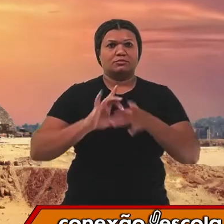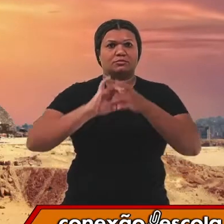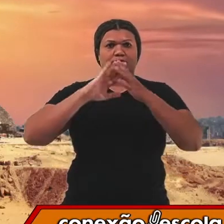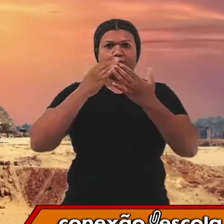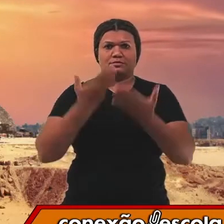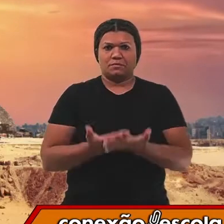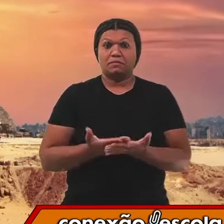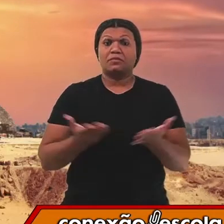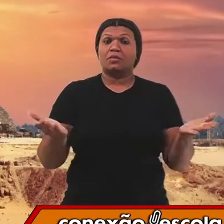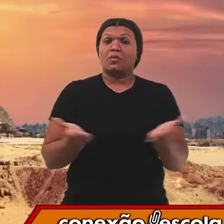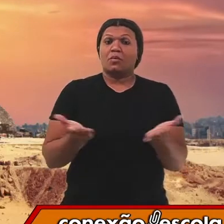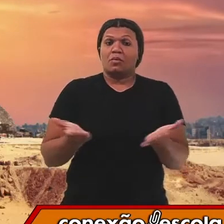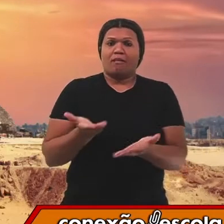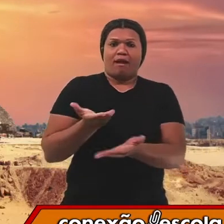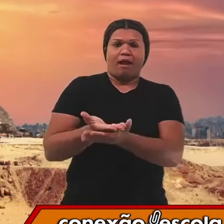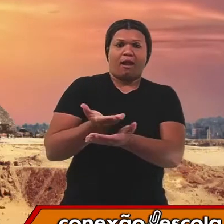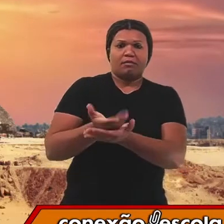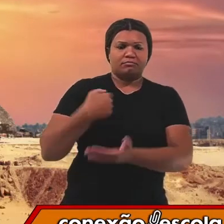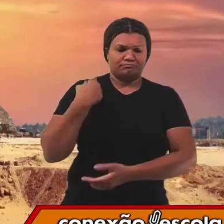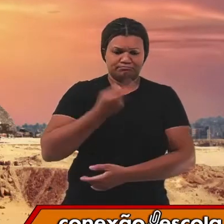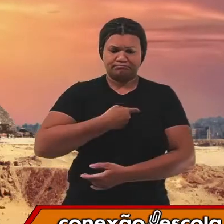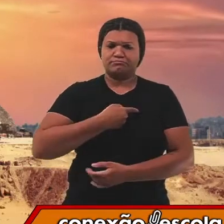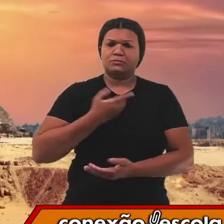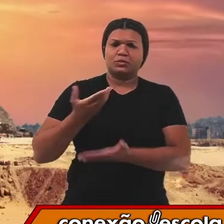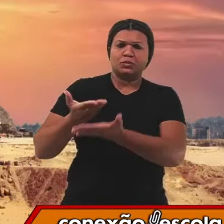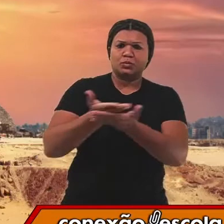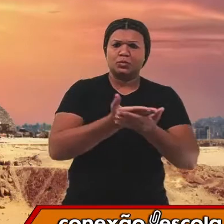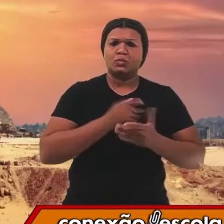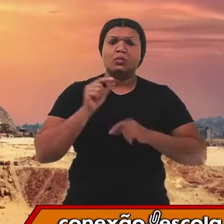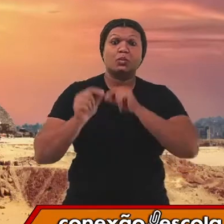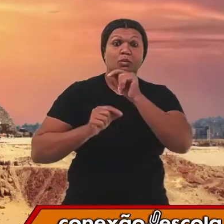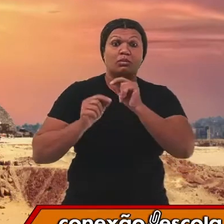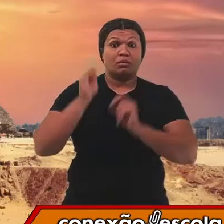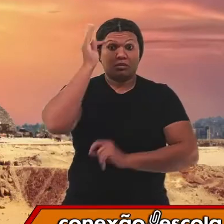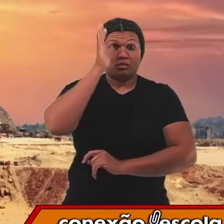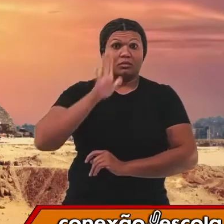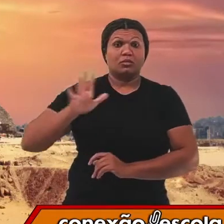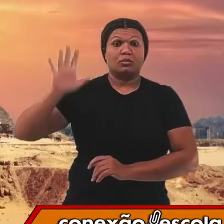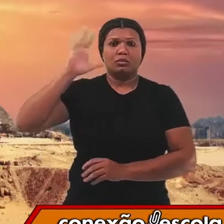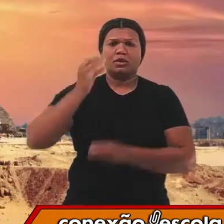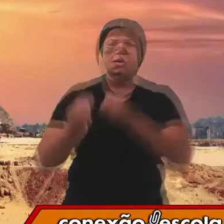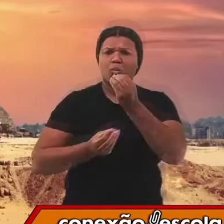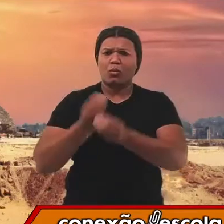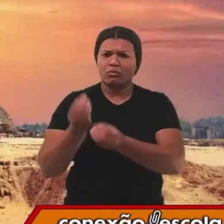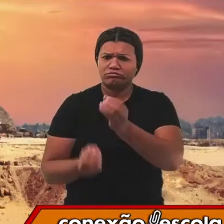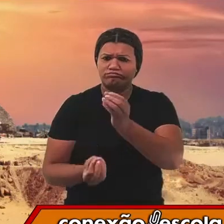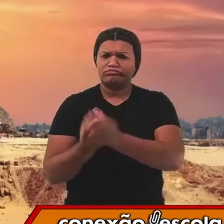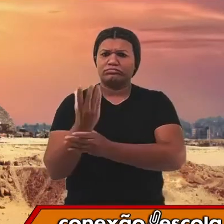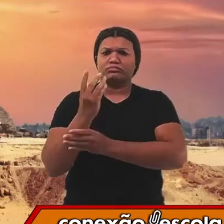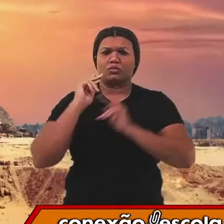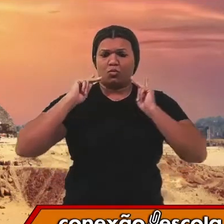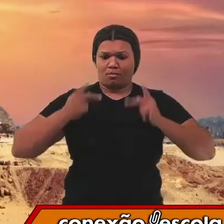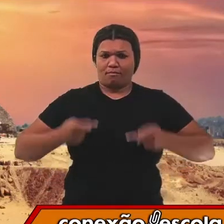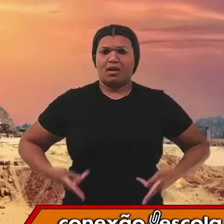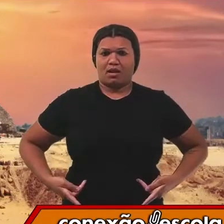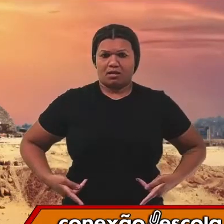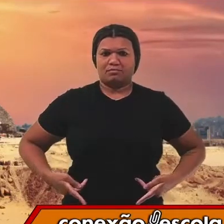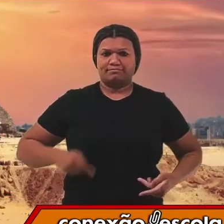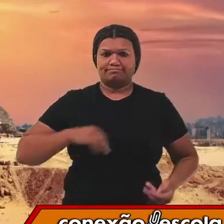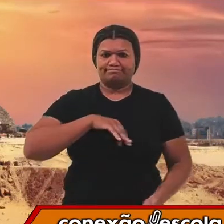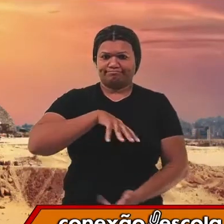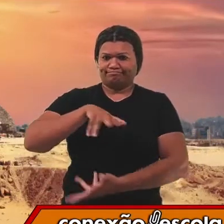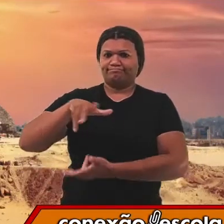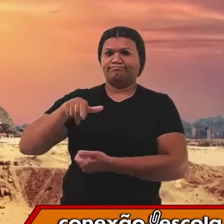nessa aula, nós estudaremos uma teoria que subsidia o aparecimento do ser humano na Terra. Essa teoria